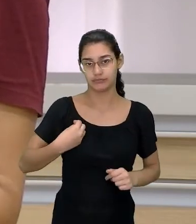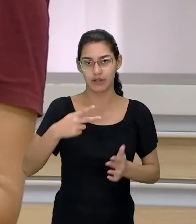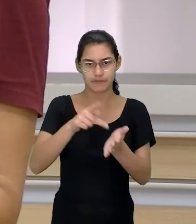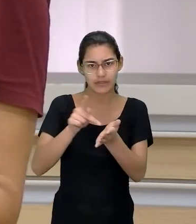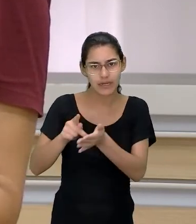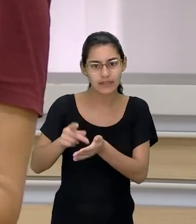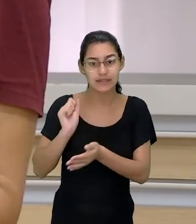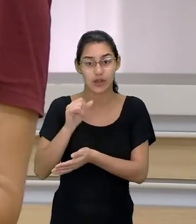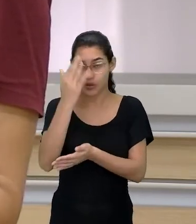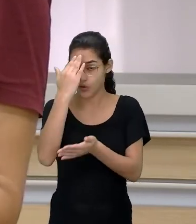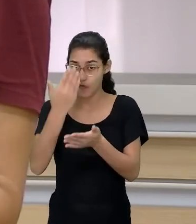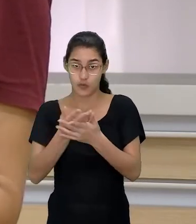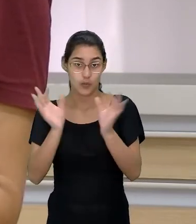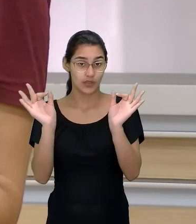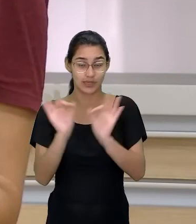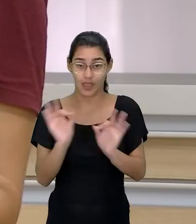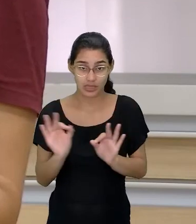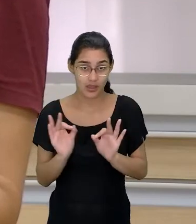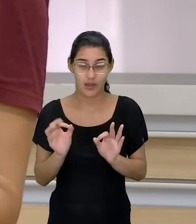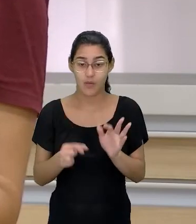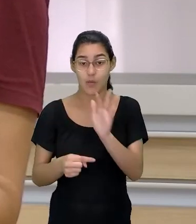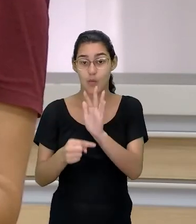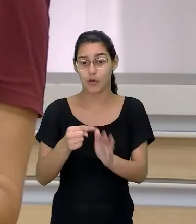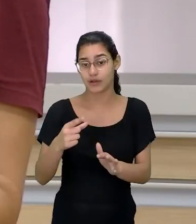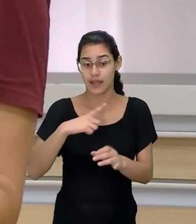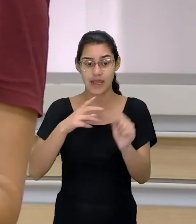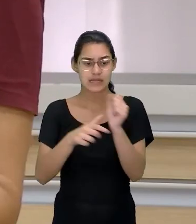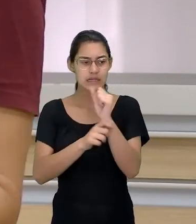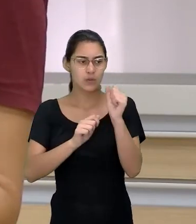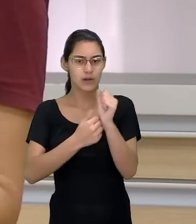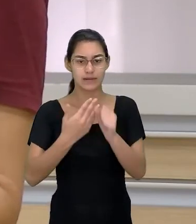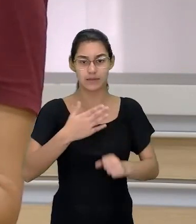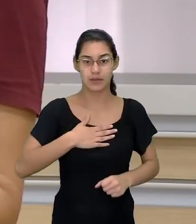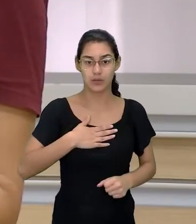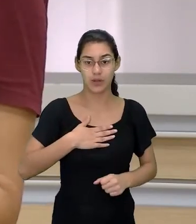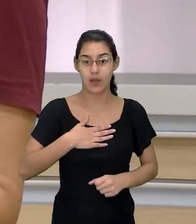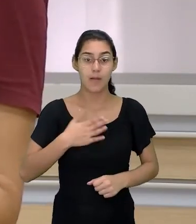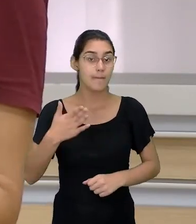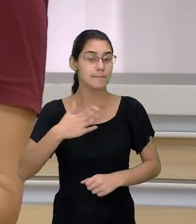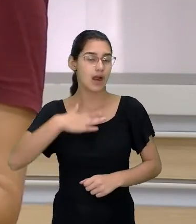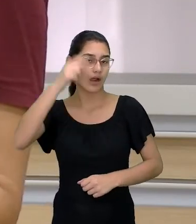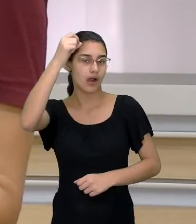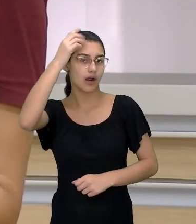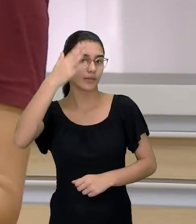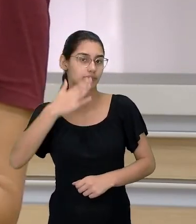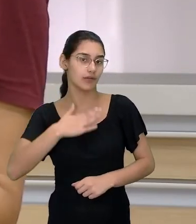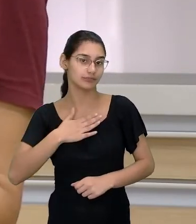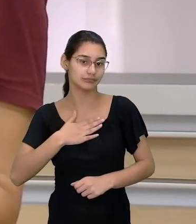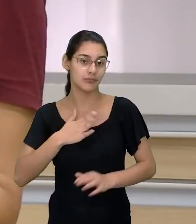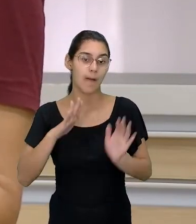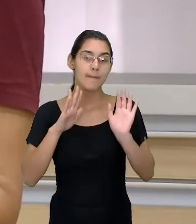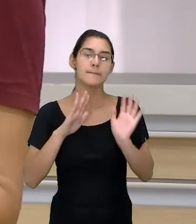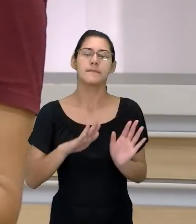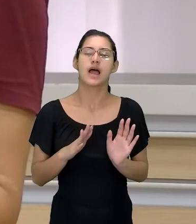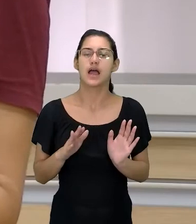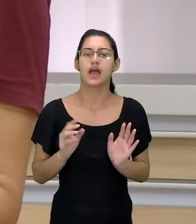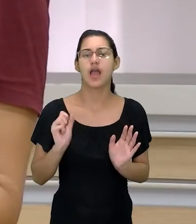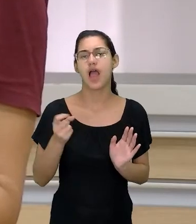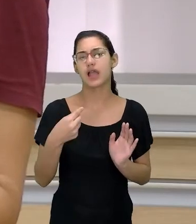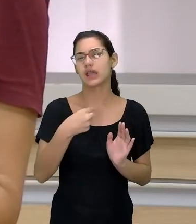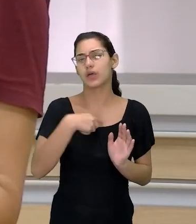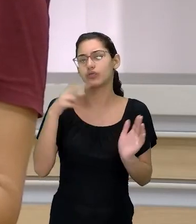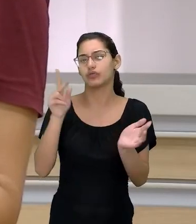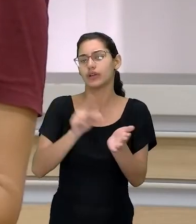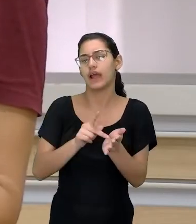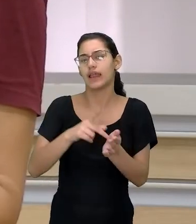Se eu não confio em mais nada, talvez o único ponto de segurança seja o meu próprio conhecimento. Só que será que eu